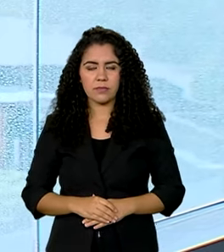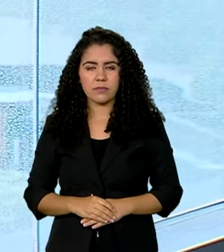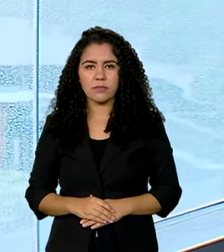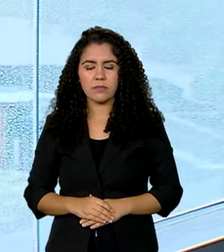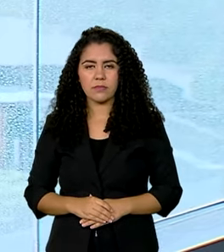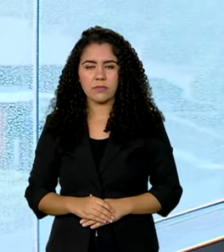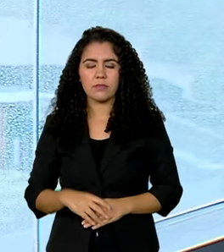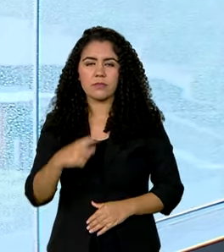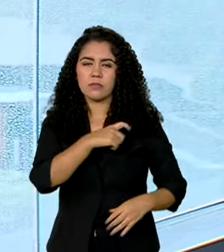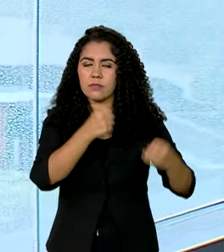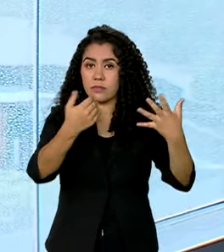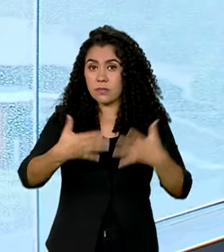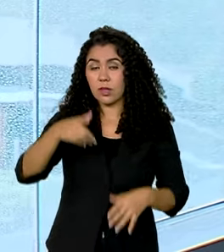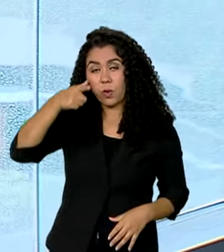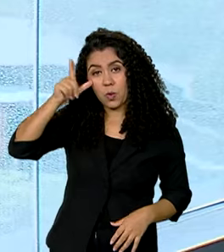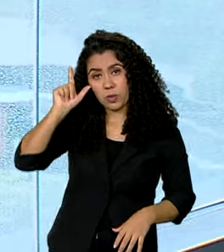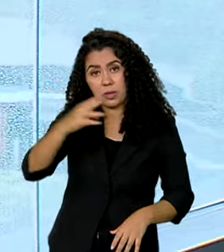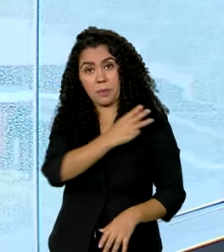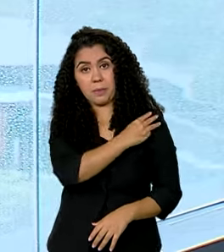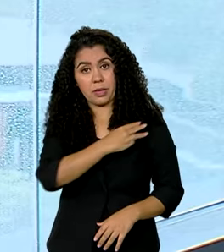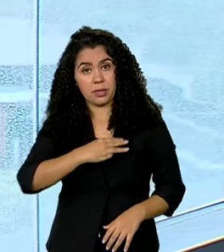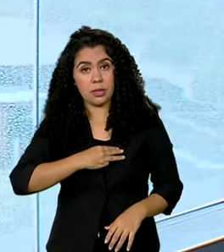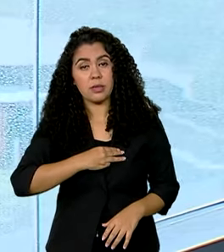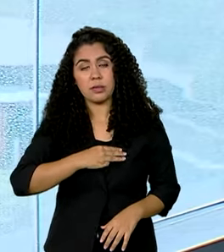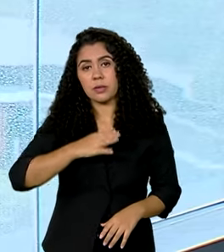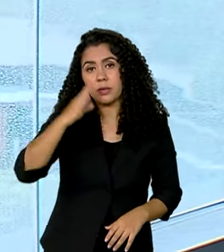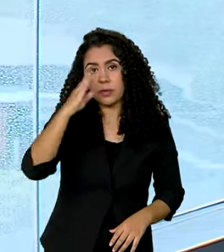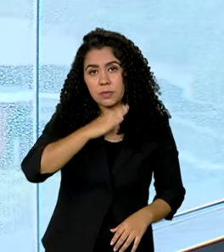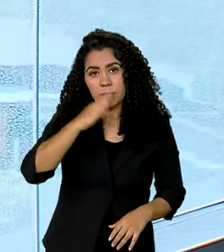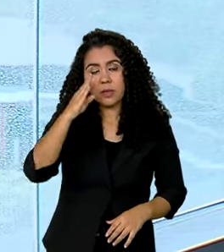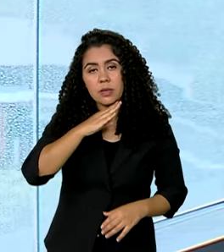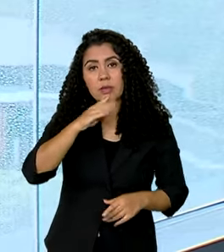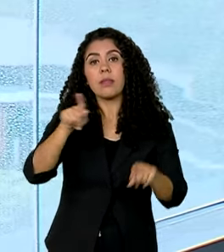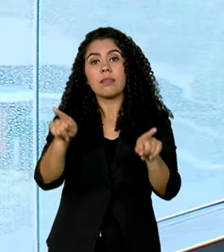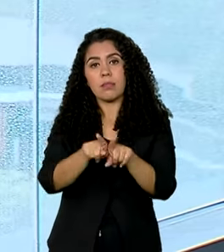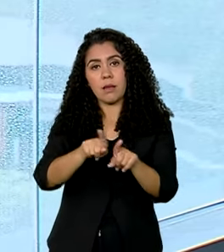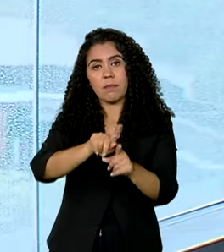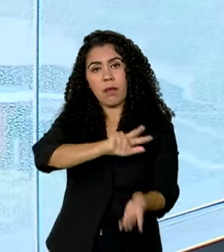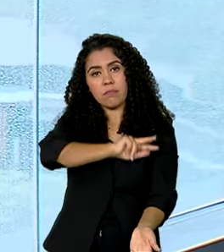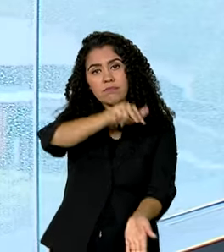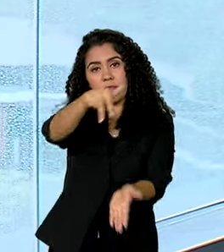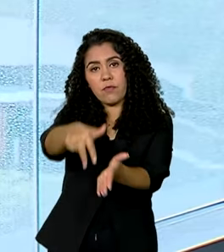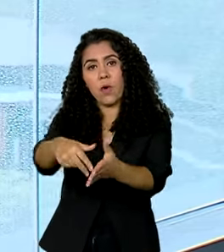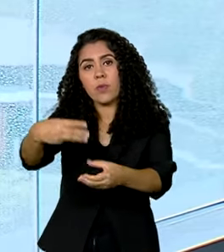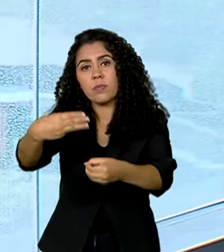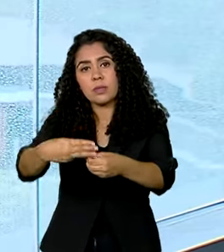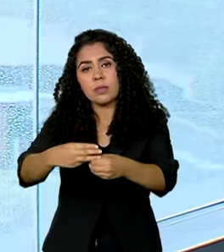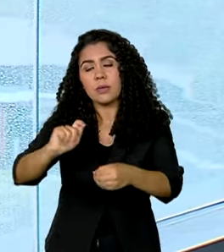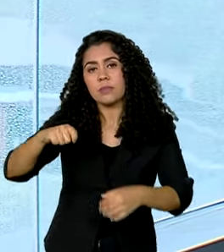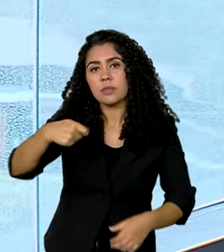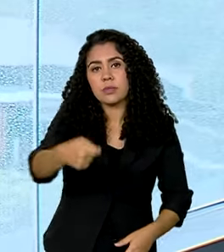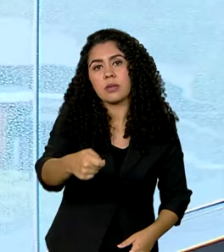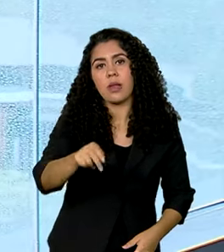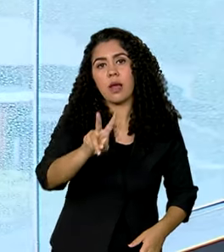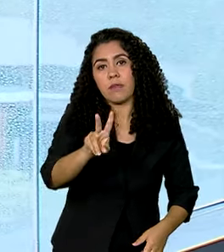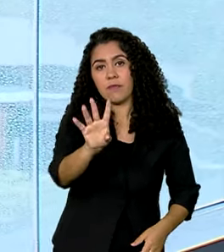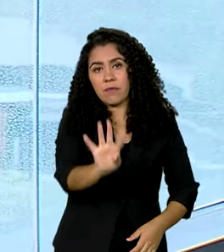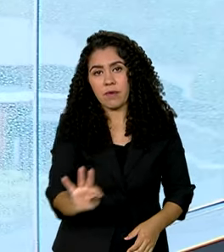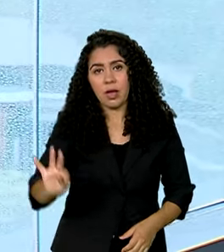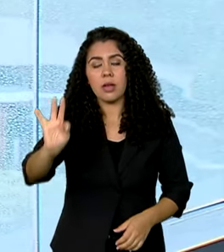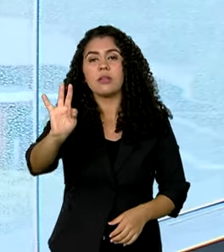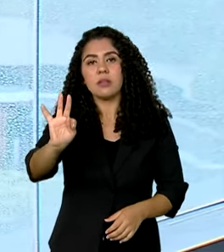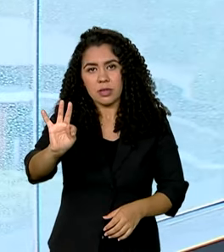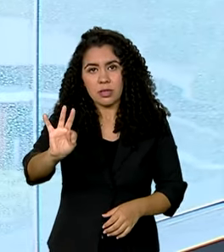Ontem, o ministro Pimenta também foi ao Vale de Itacoari, região com mais de 30 municípios, boa